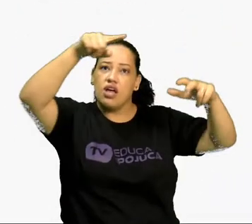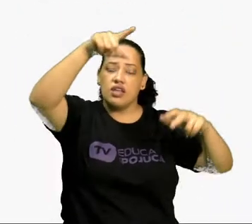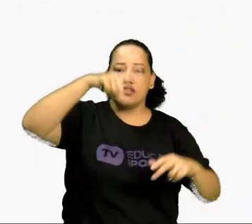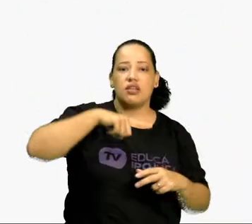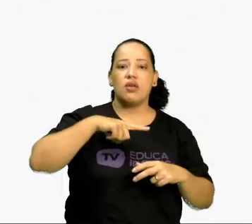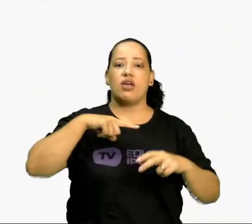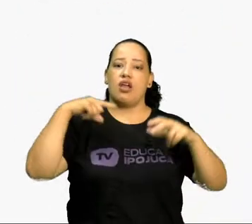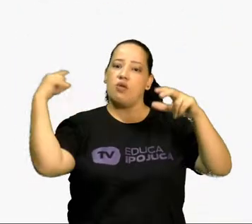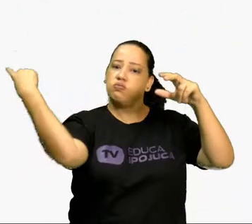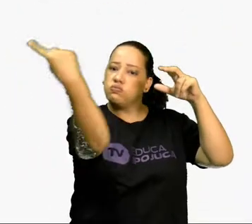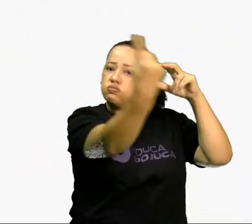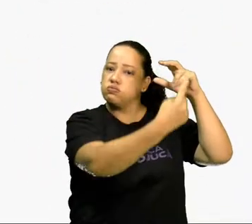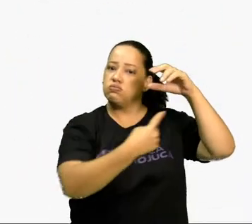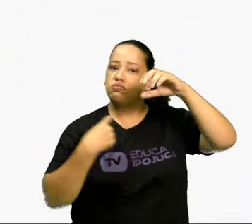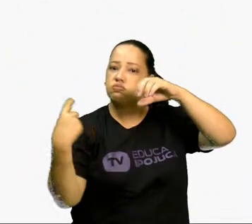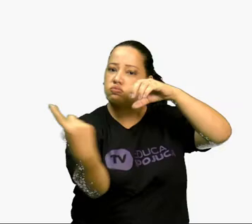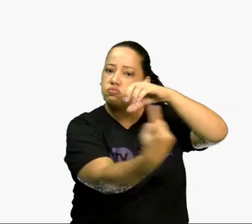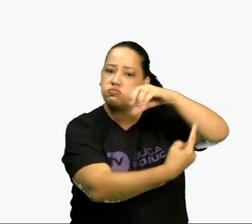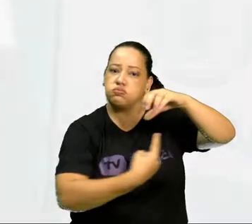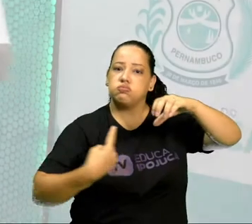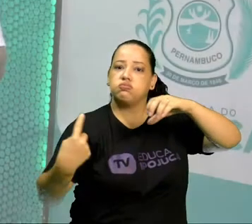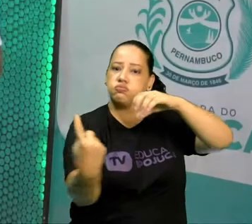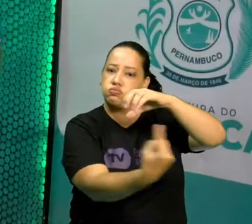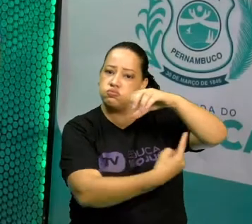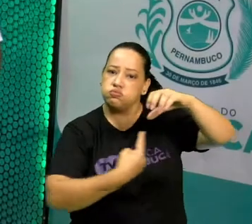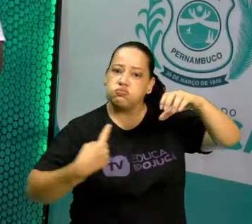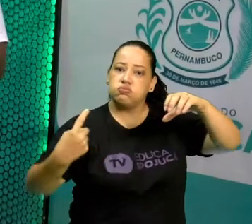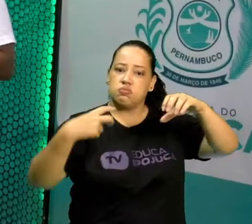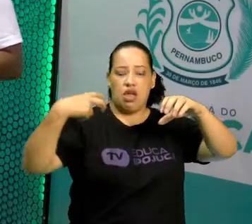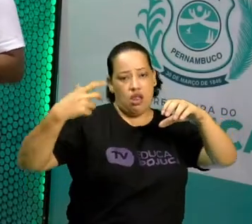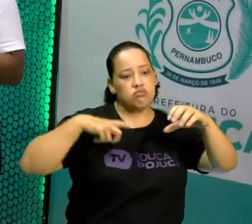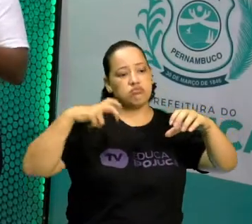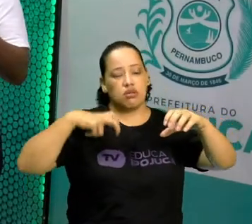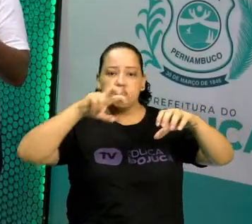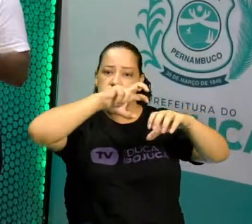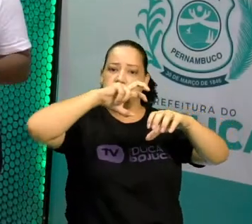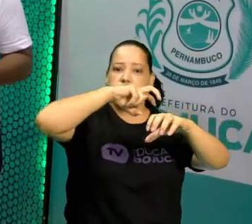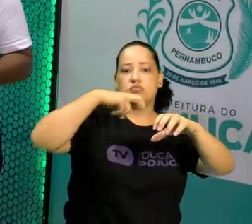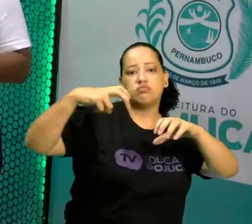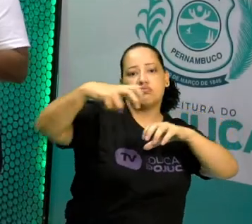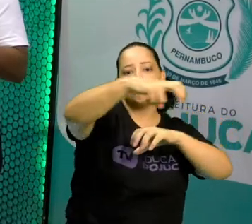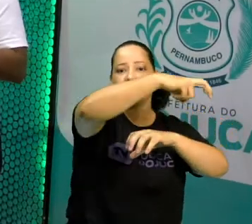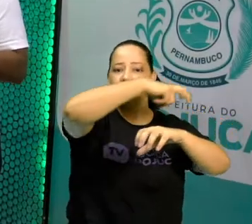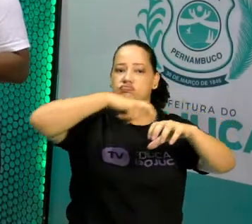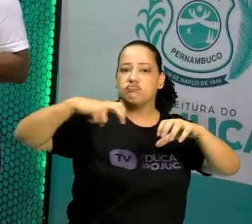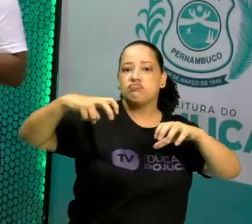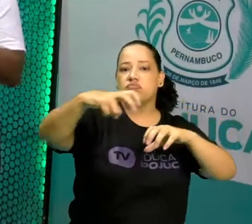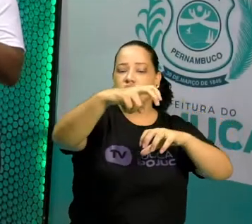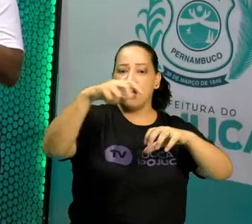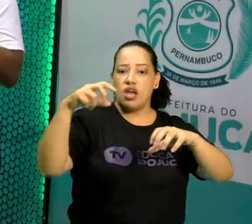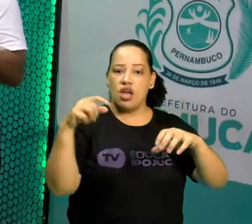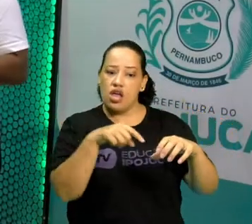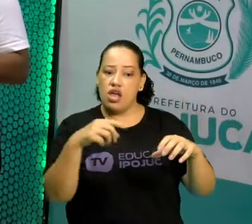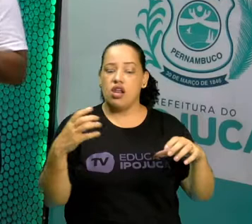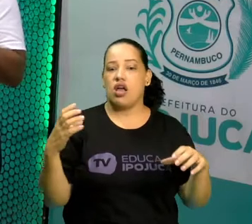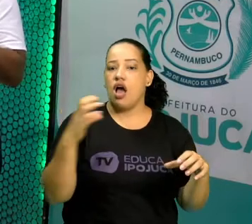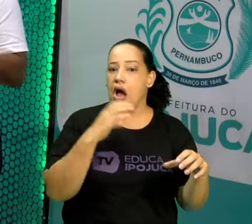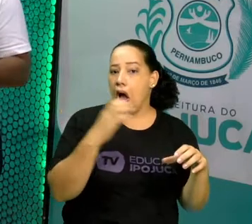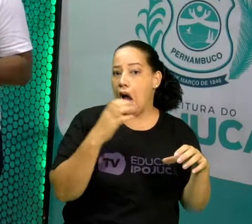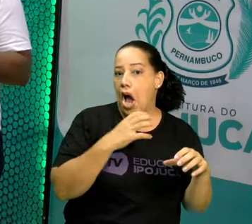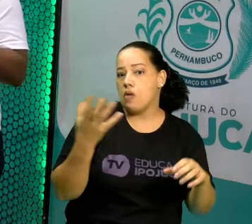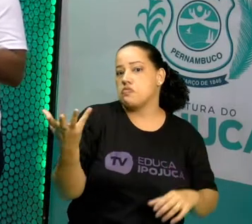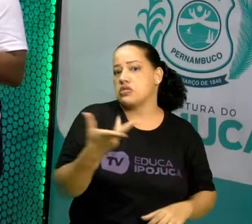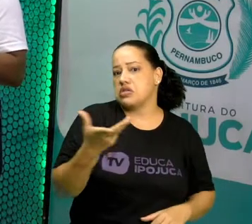voltas ao redor da Terra. Essa mesma estação viaja a 28 mil